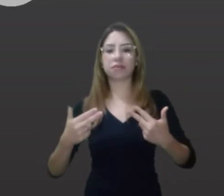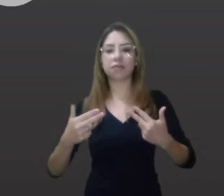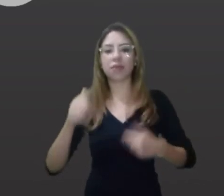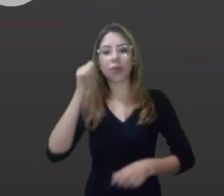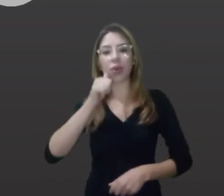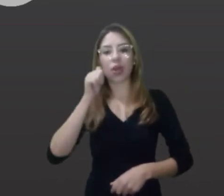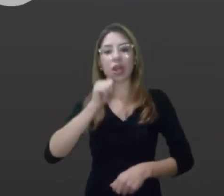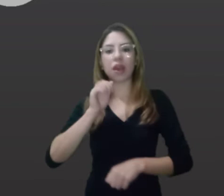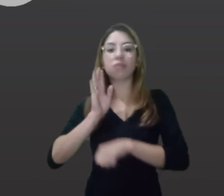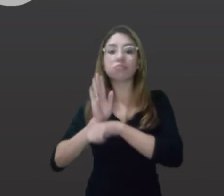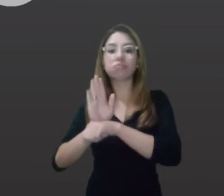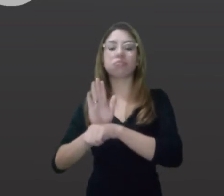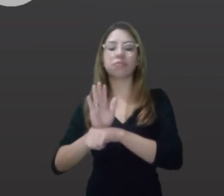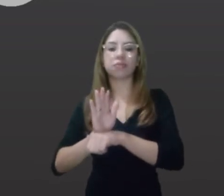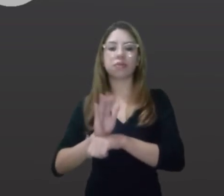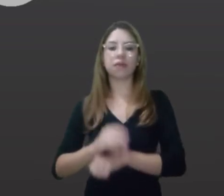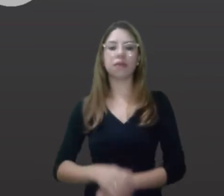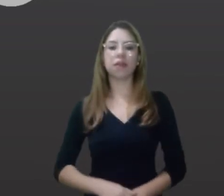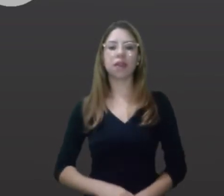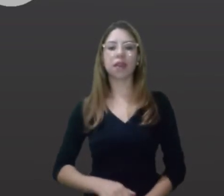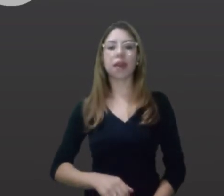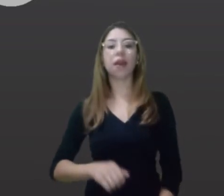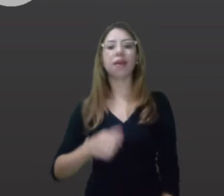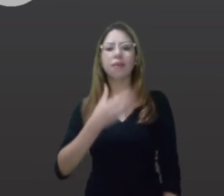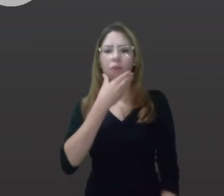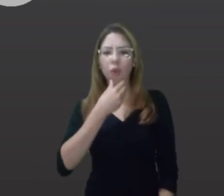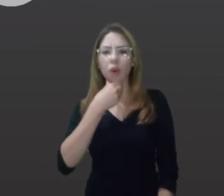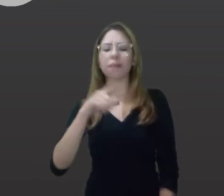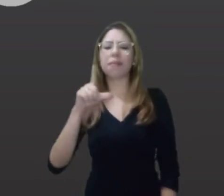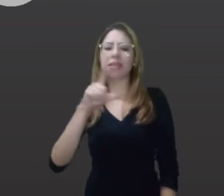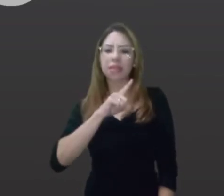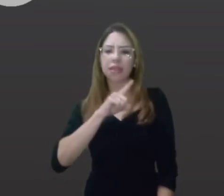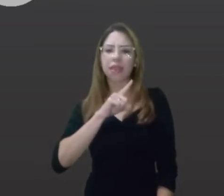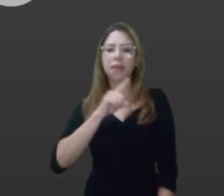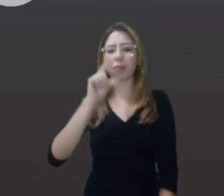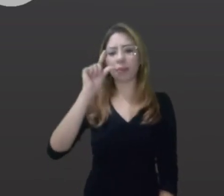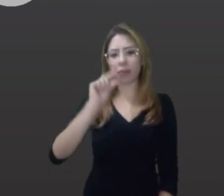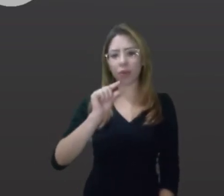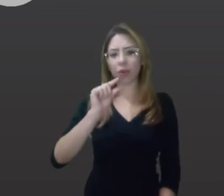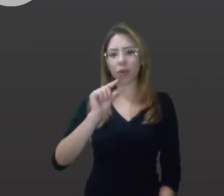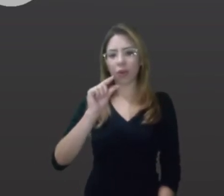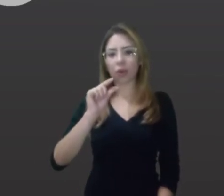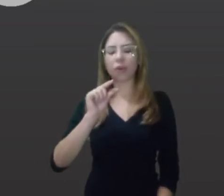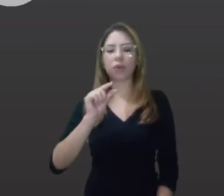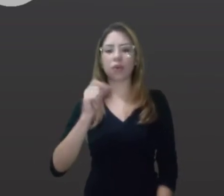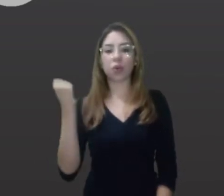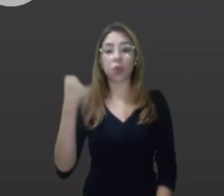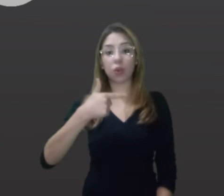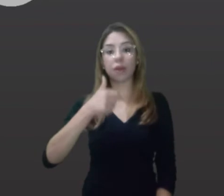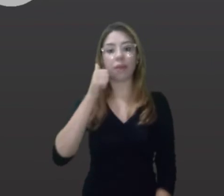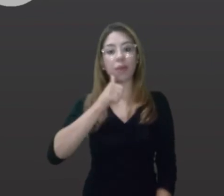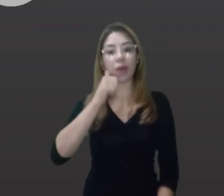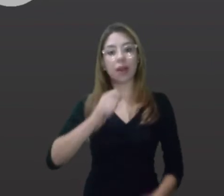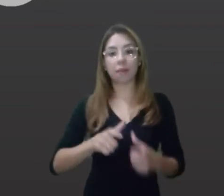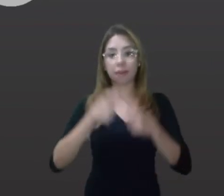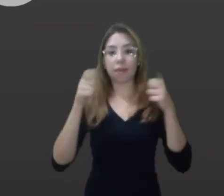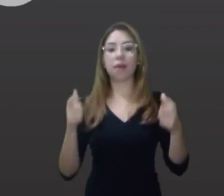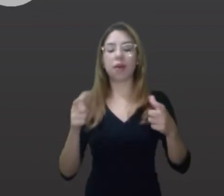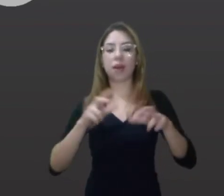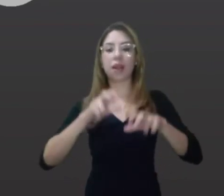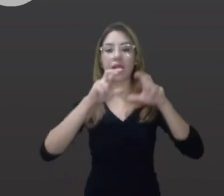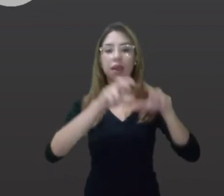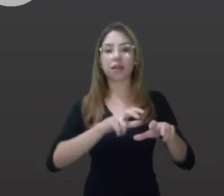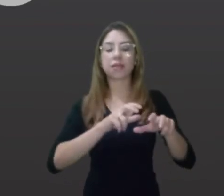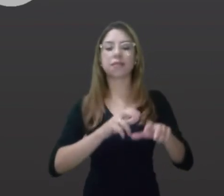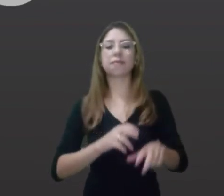mulheres. Digo mulheres, por ser uma doença rara entre os homens, mas também digna de ser considerada. Chama atenção para toda